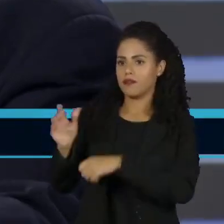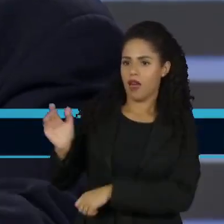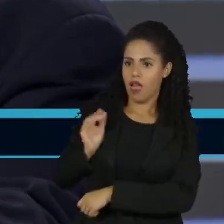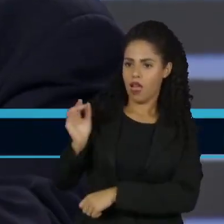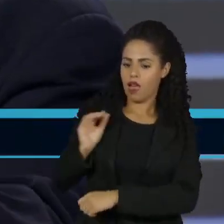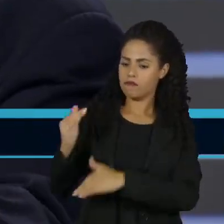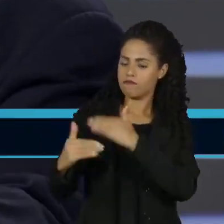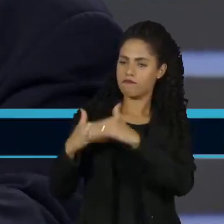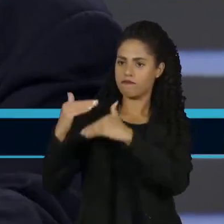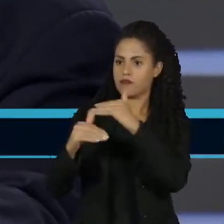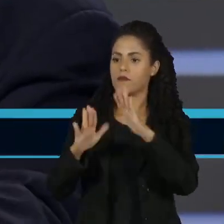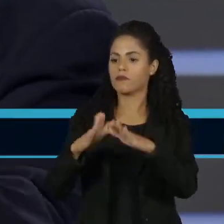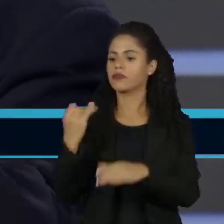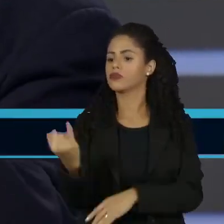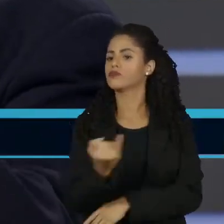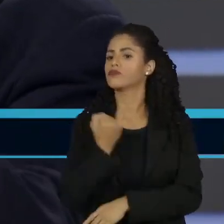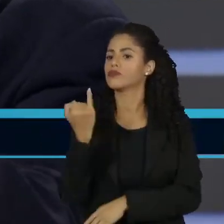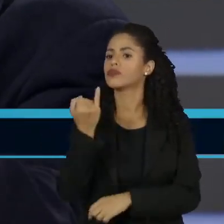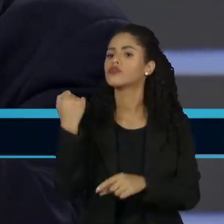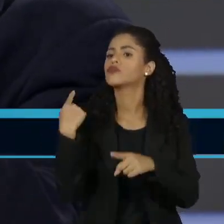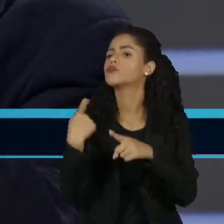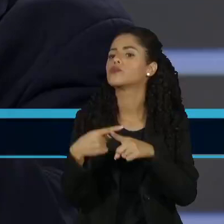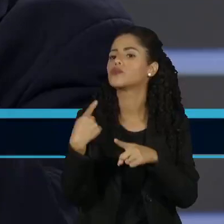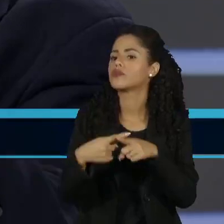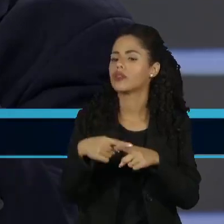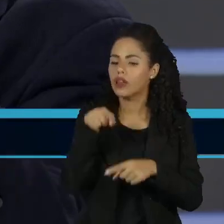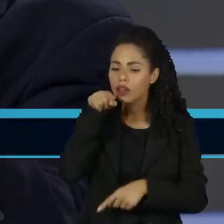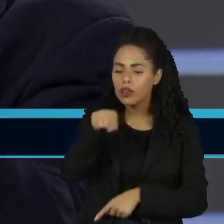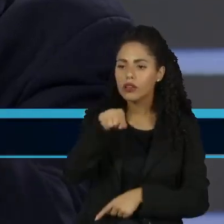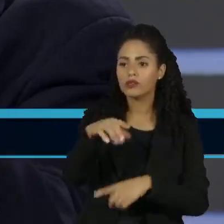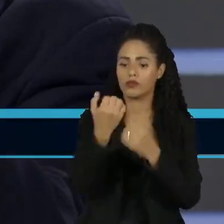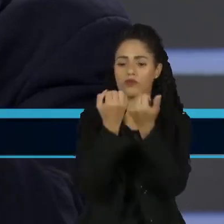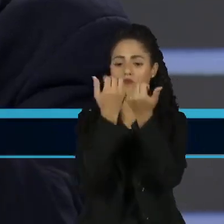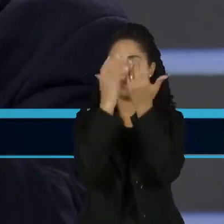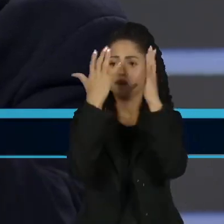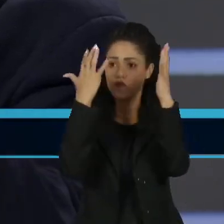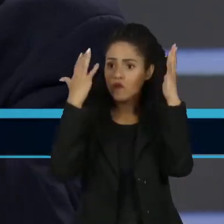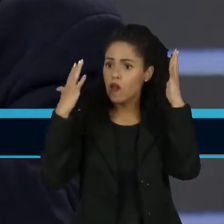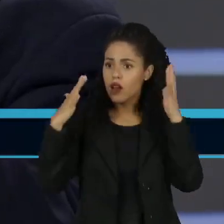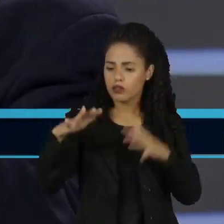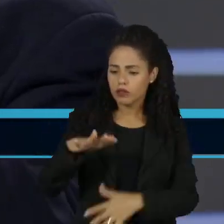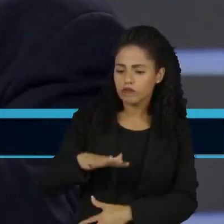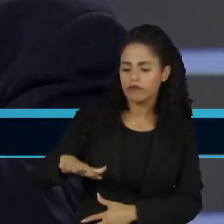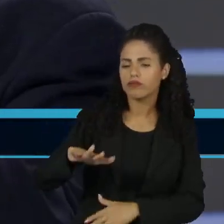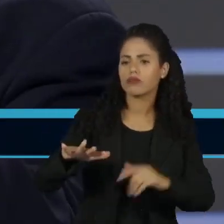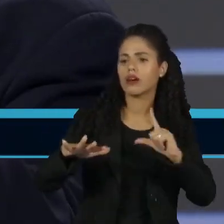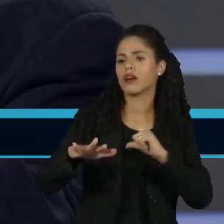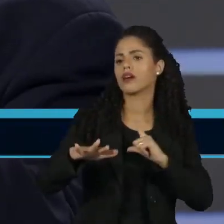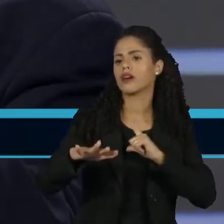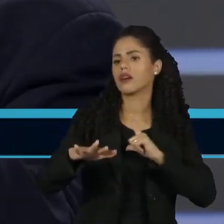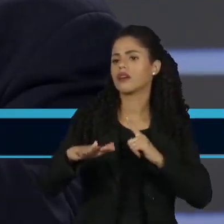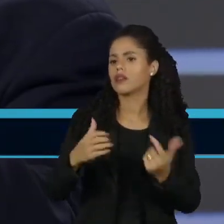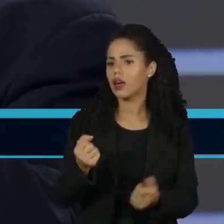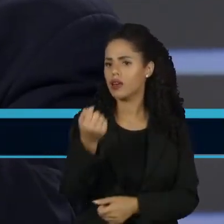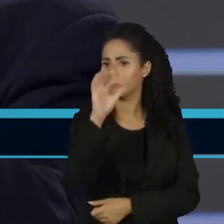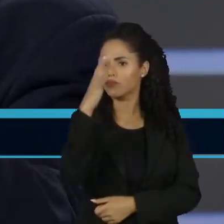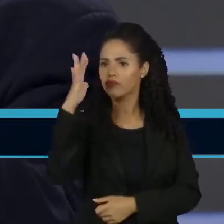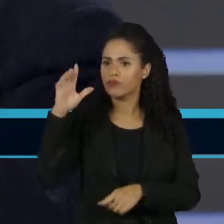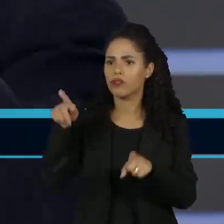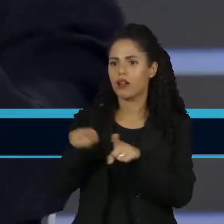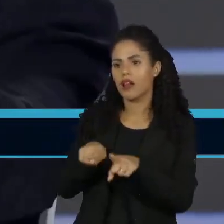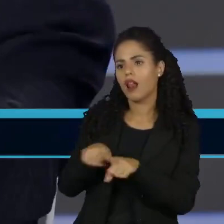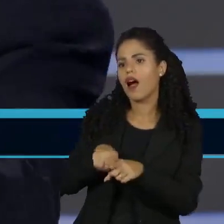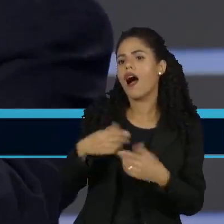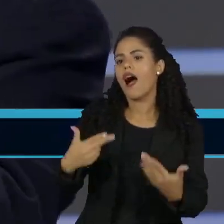mas é muito importante porque estas florestas tropicais, tem na Indonésia, tem